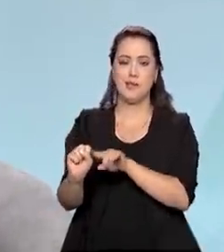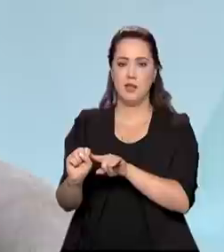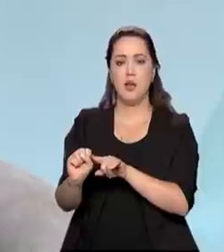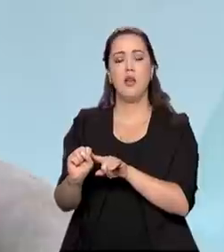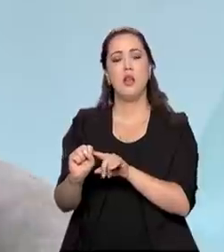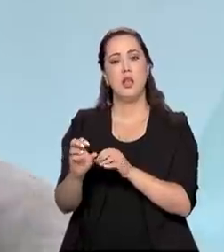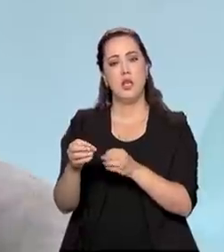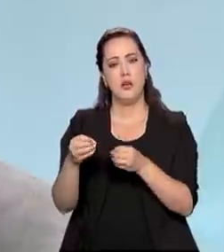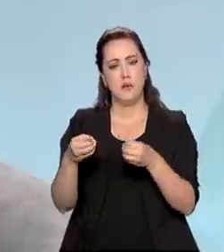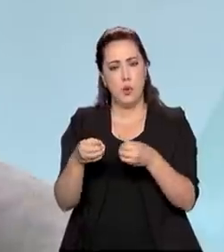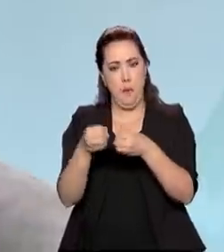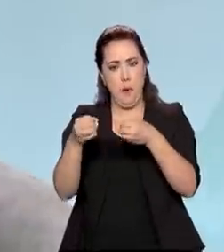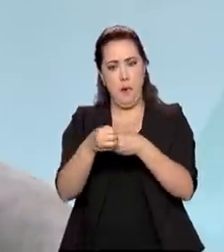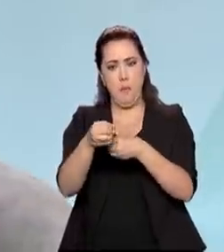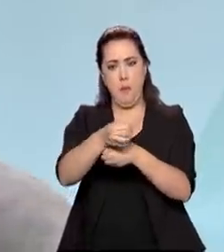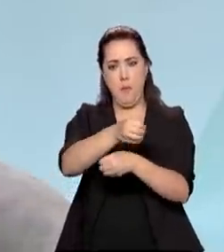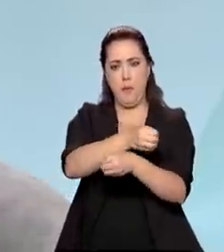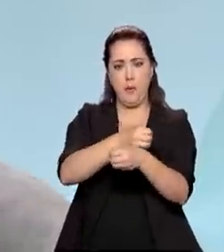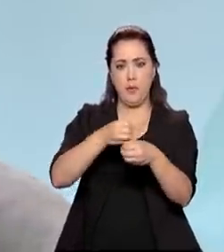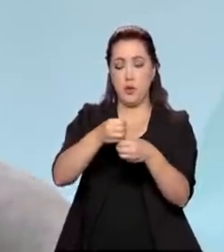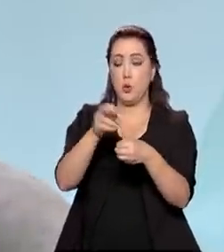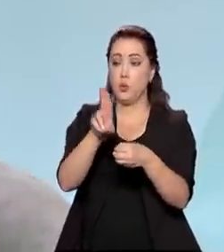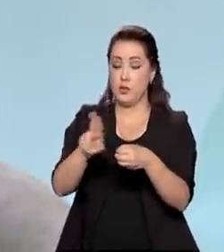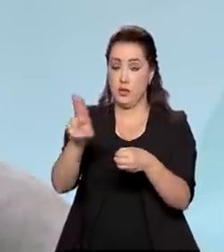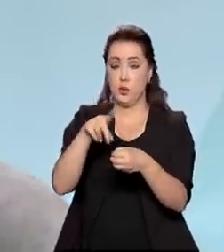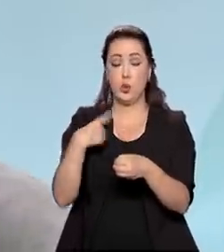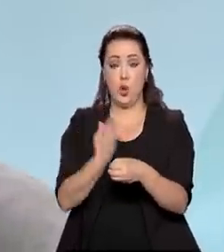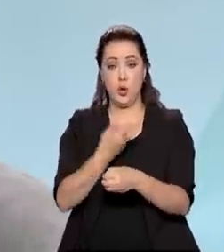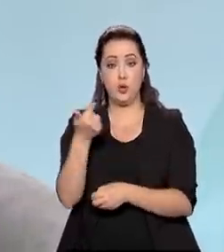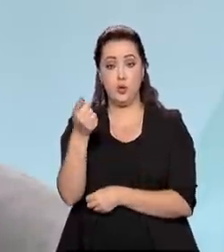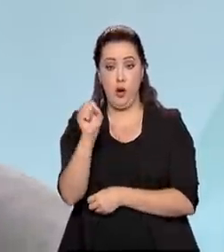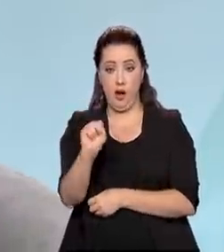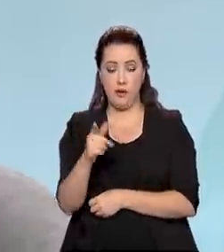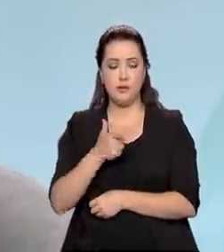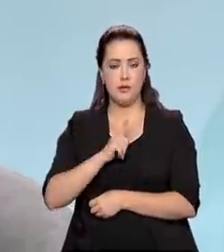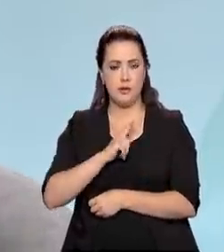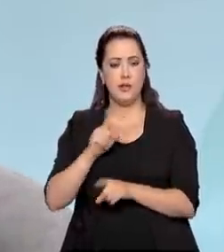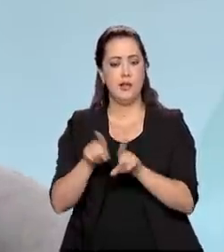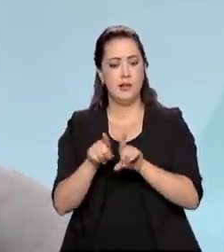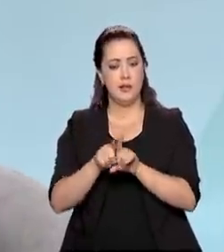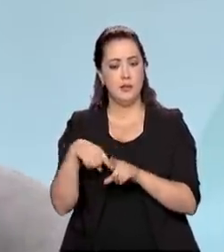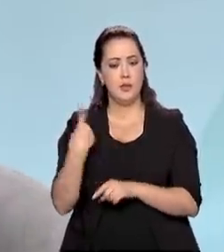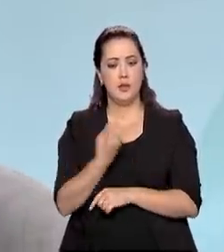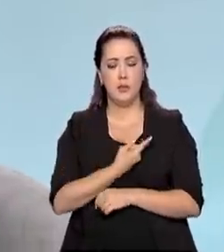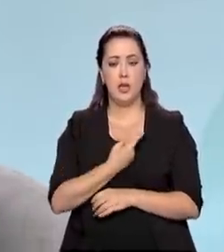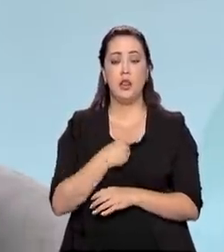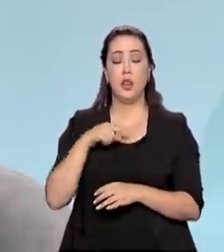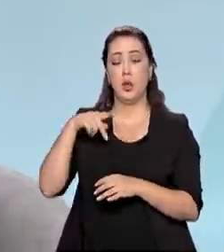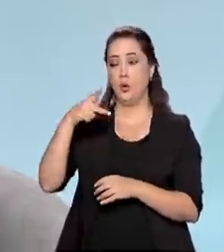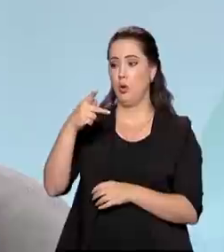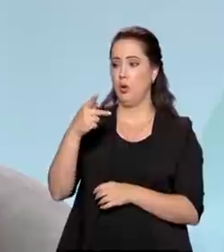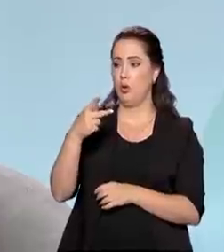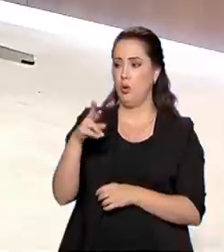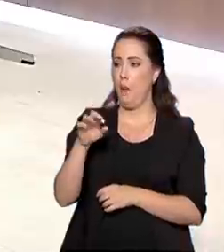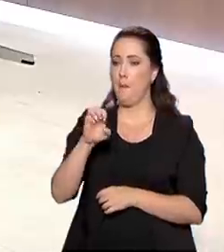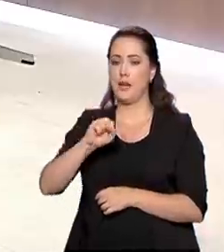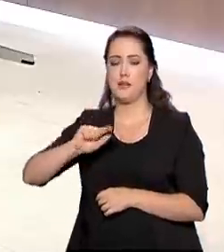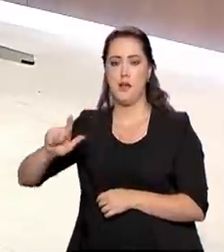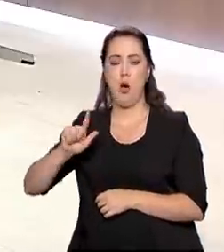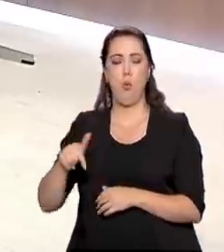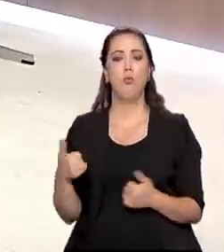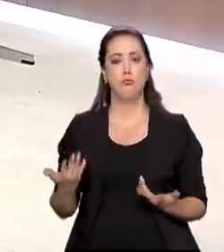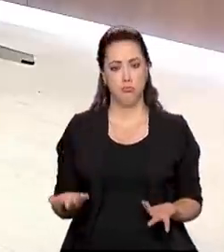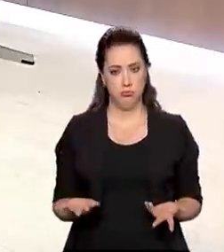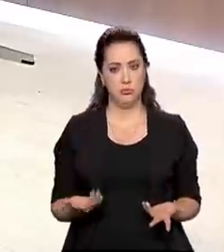usando o potencial de gás natural que nós temos aí também no nosso pré-sal. Então, o Brasil tem